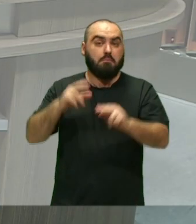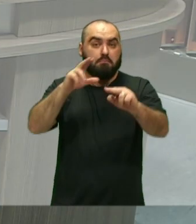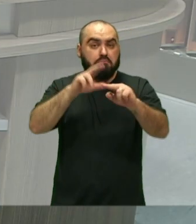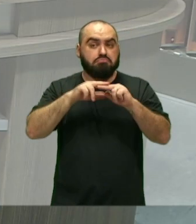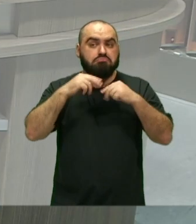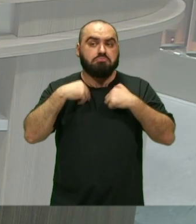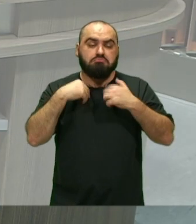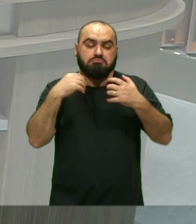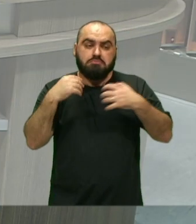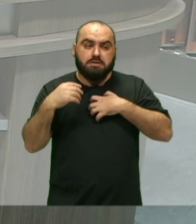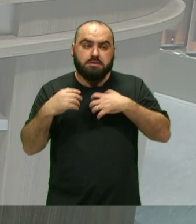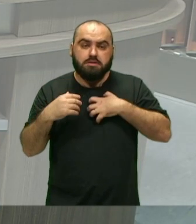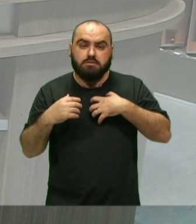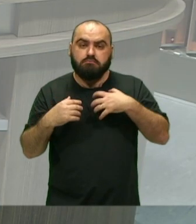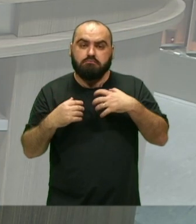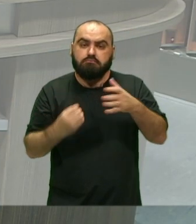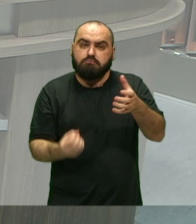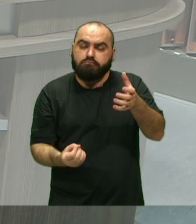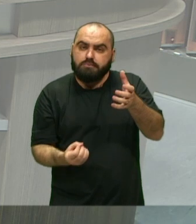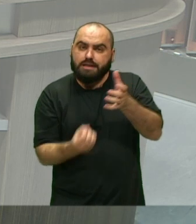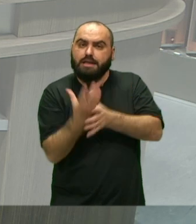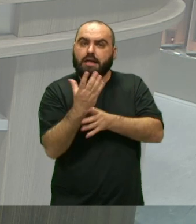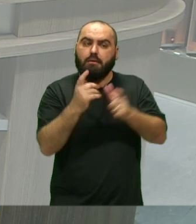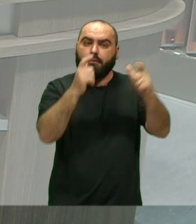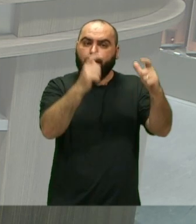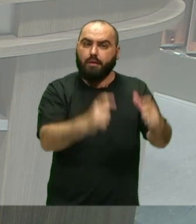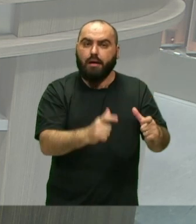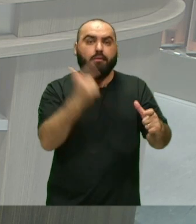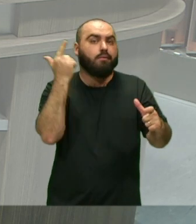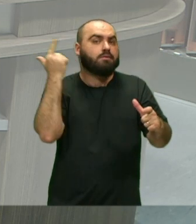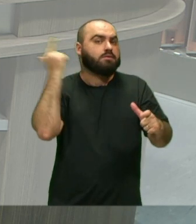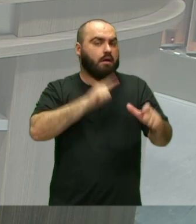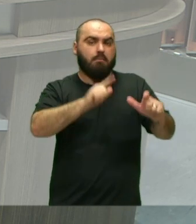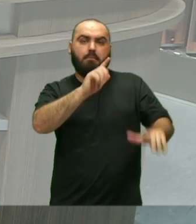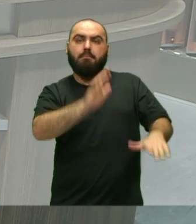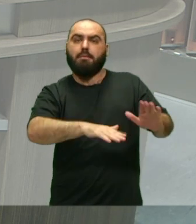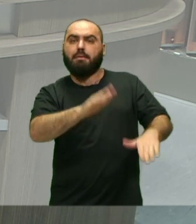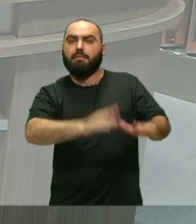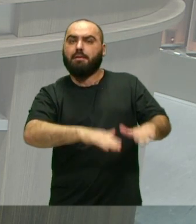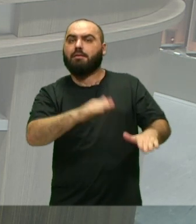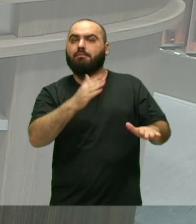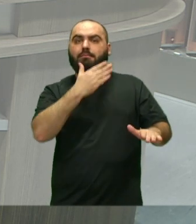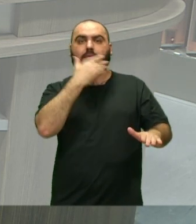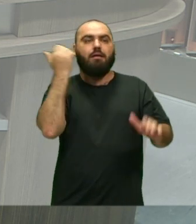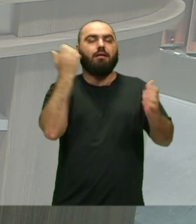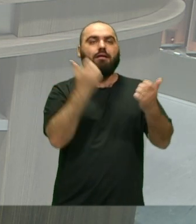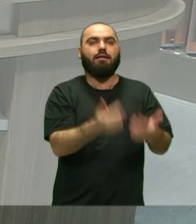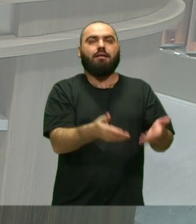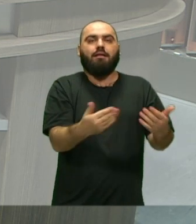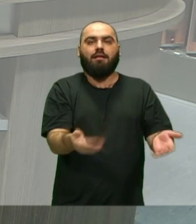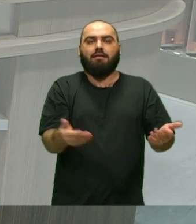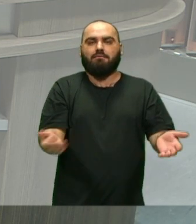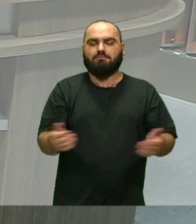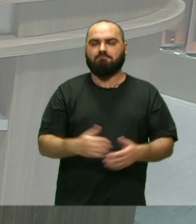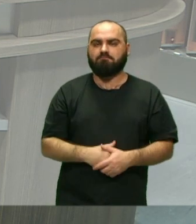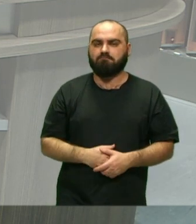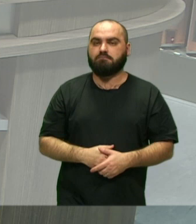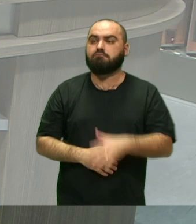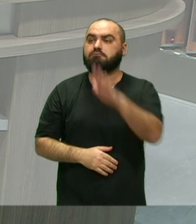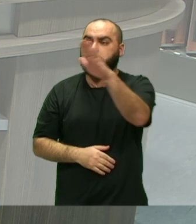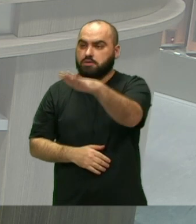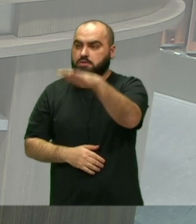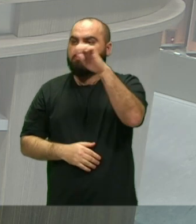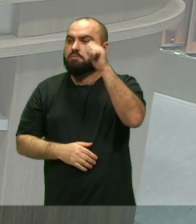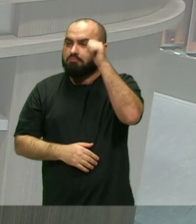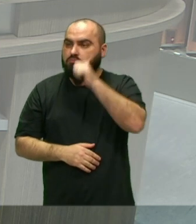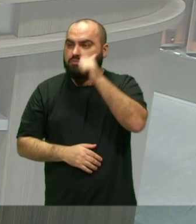Que a gente pudesse Tocar também O maracatu Mas com mais leveza E aí Eu chamei Algumas mulheres Da comunidade E